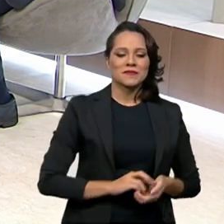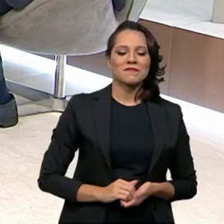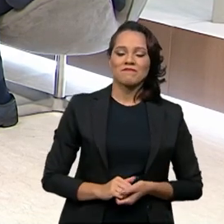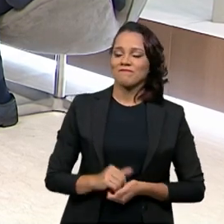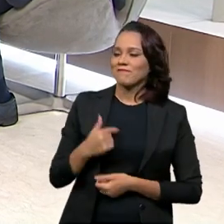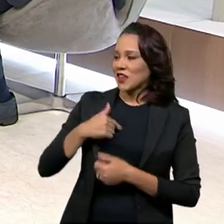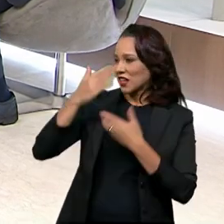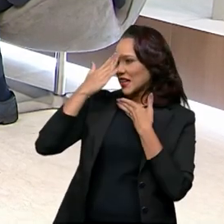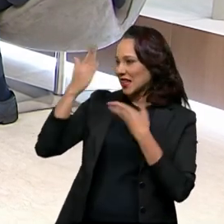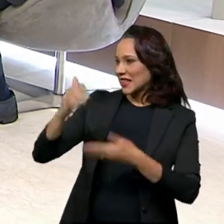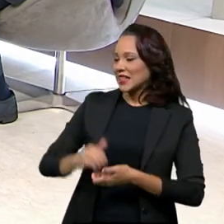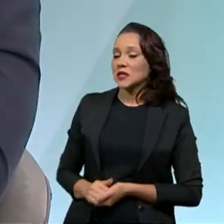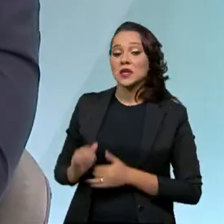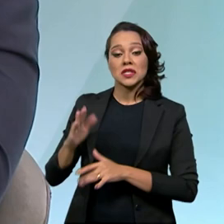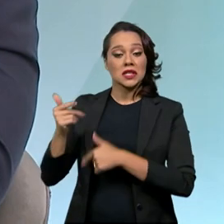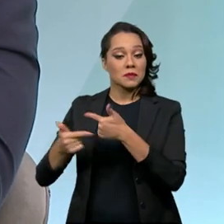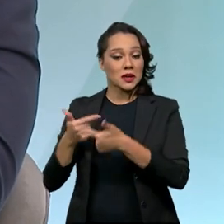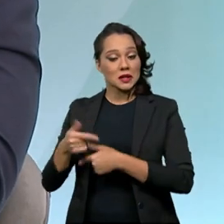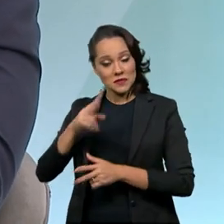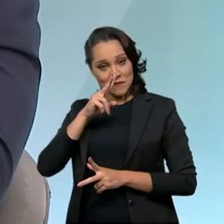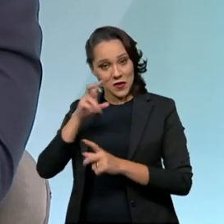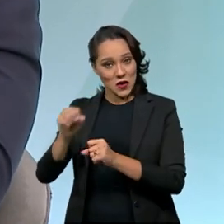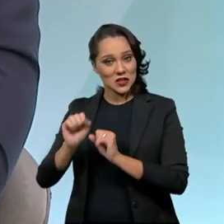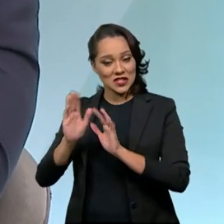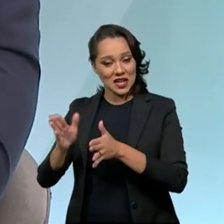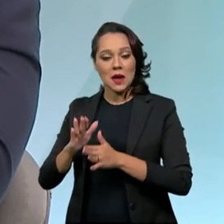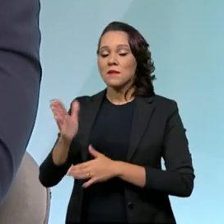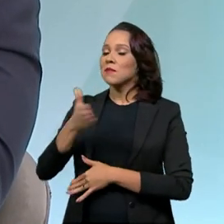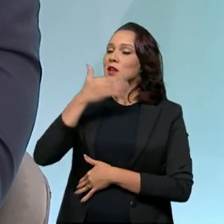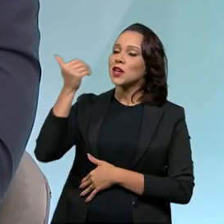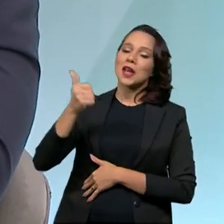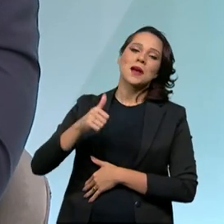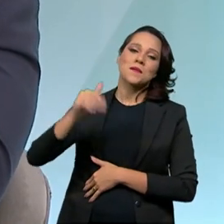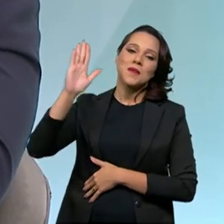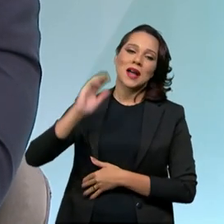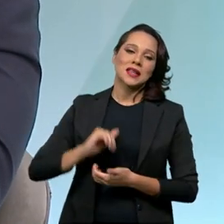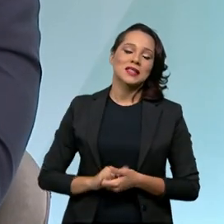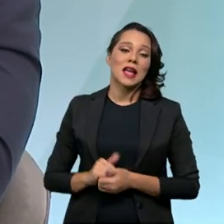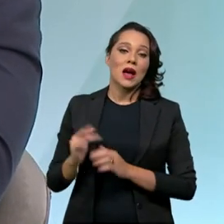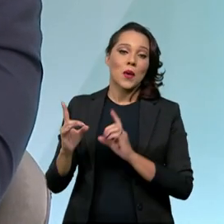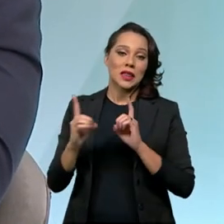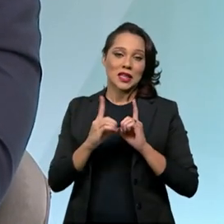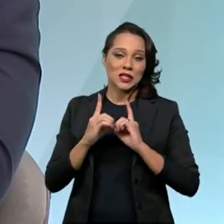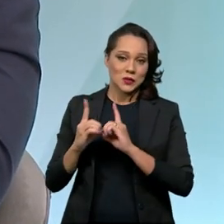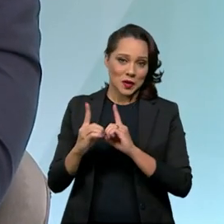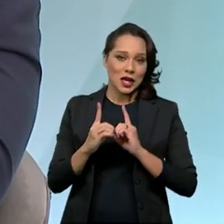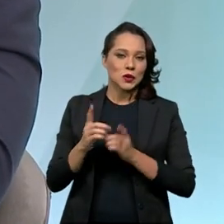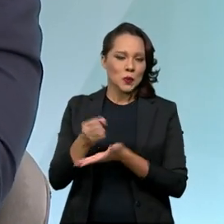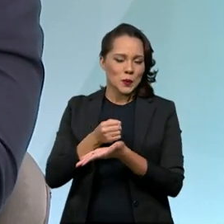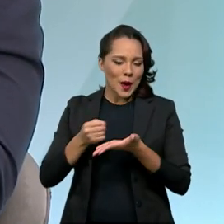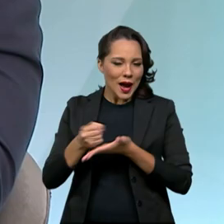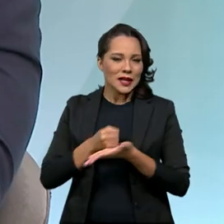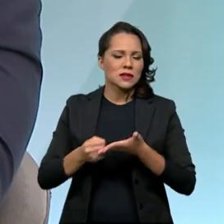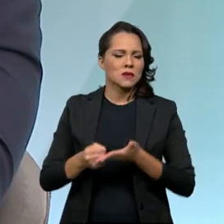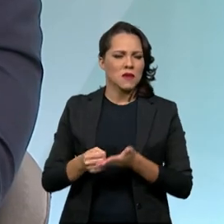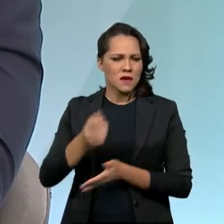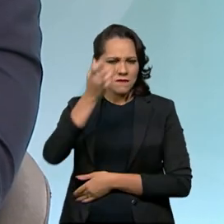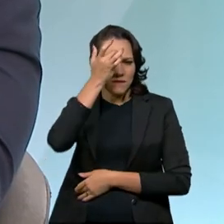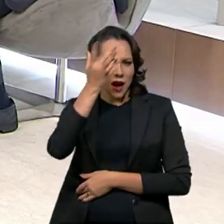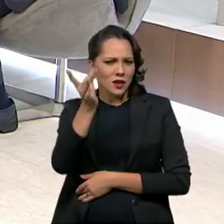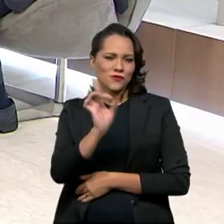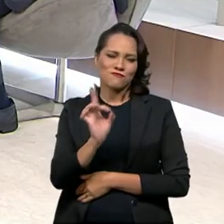Eu que agradeço, estamos trabalhando forte para melhorar cada vez mais a atenção primária. Não é uma tarefa